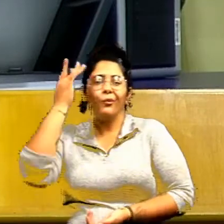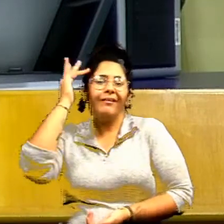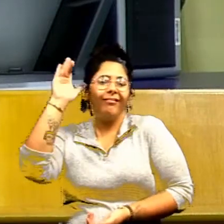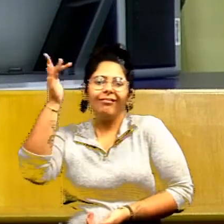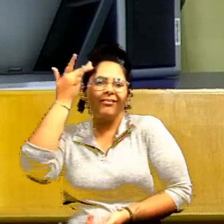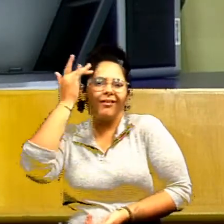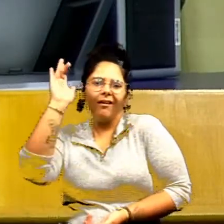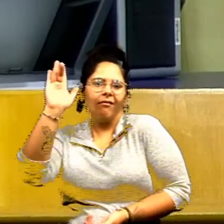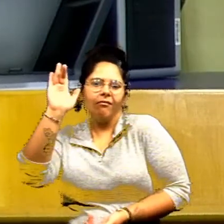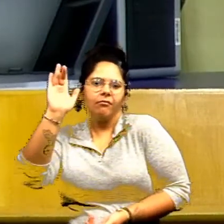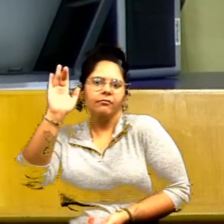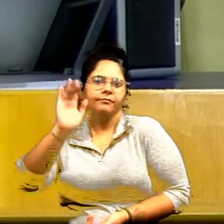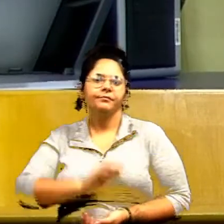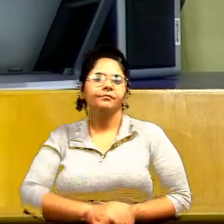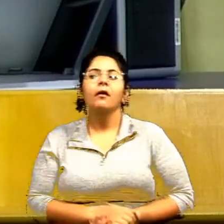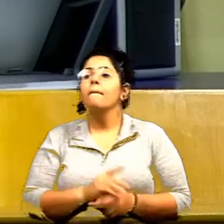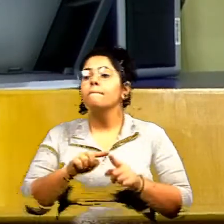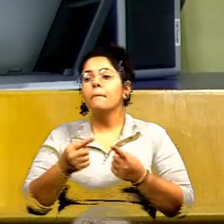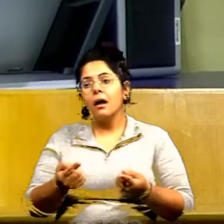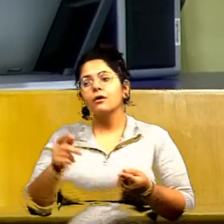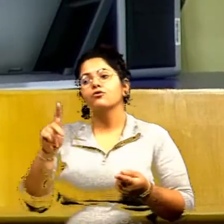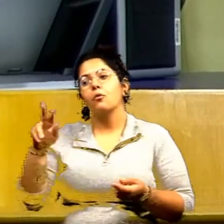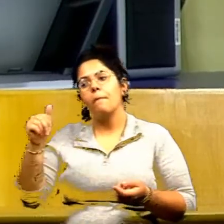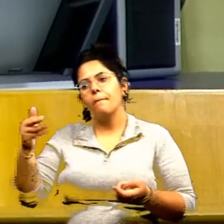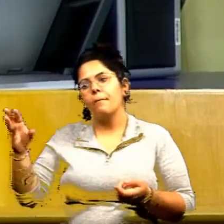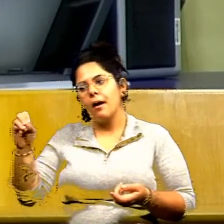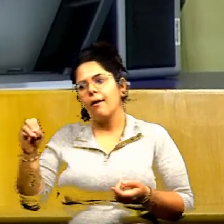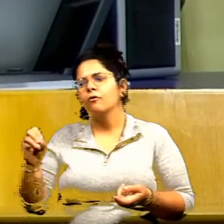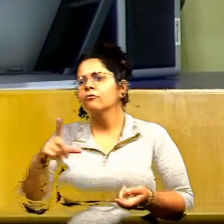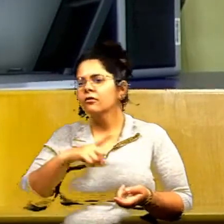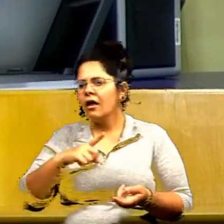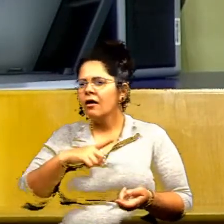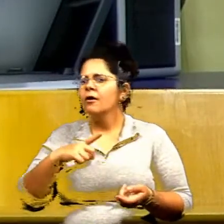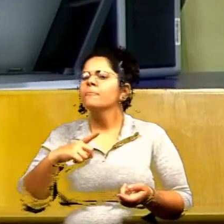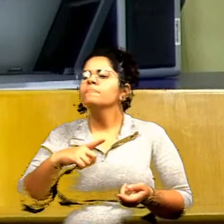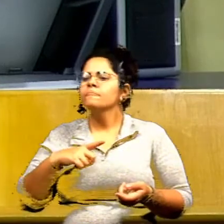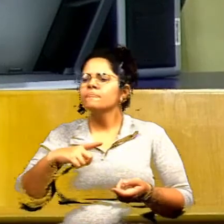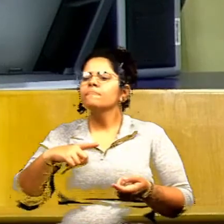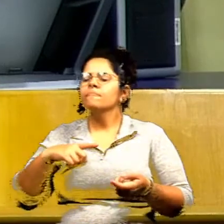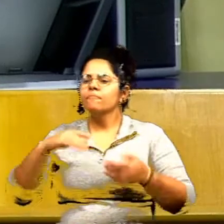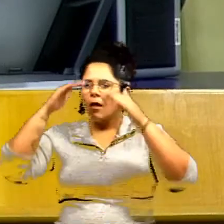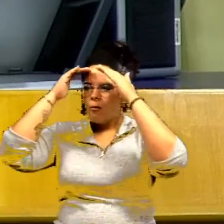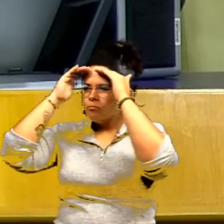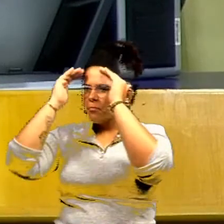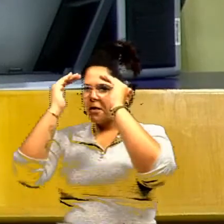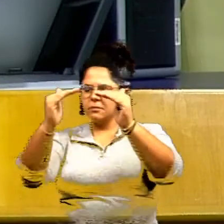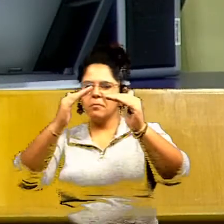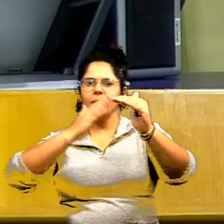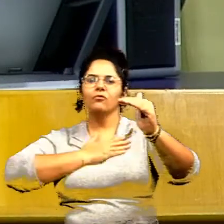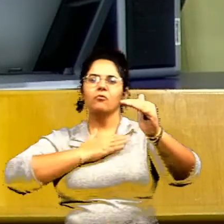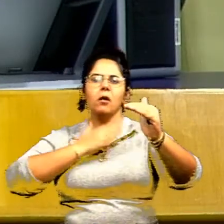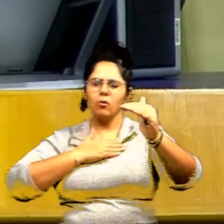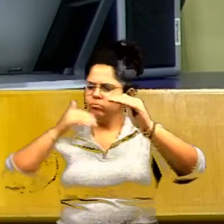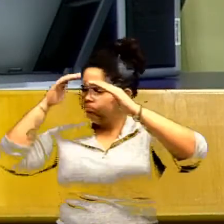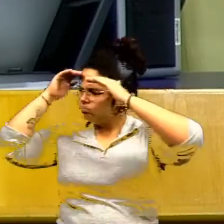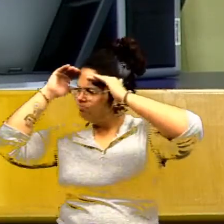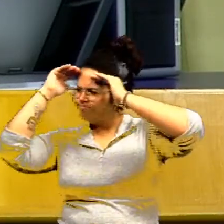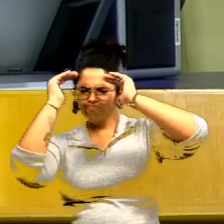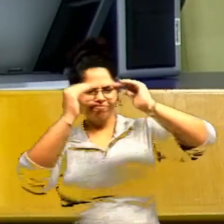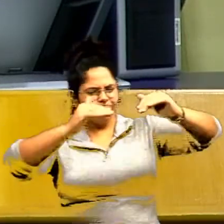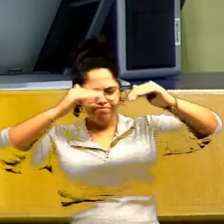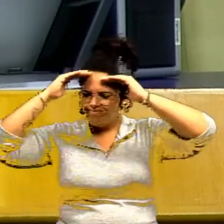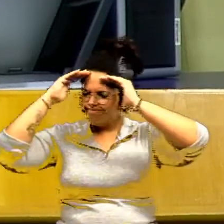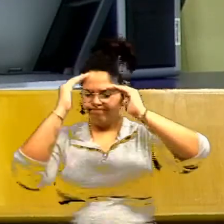quero compreender, mas o doutor Paulo Ortegal tem todo o meu mais absoluto respeito, mais